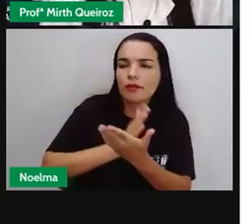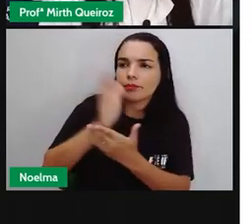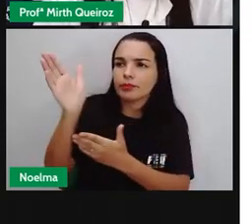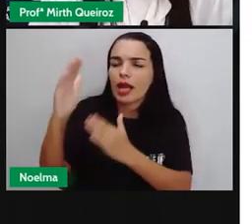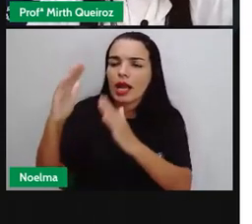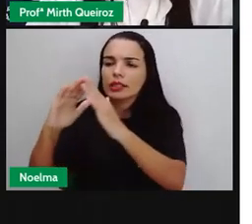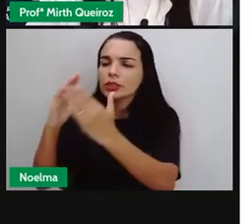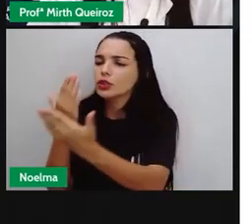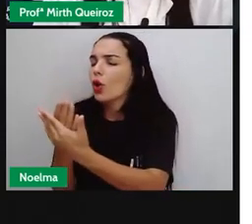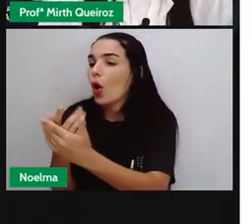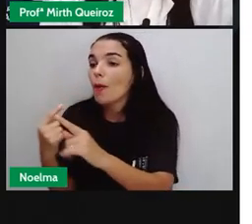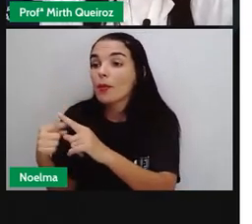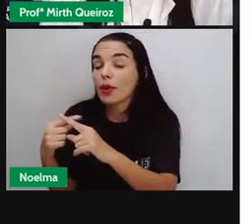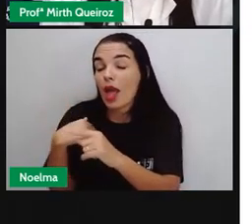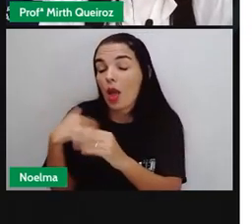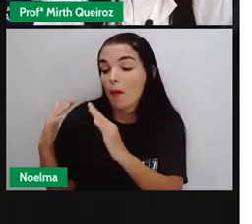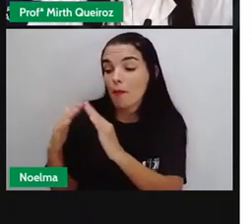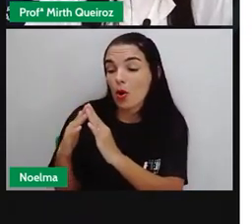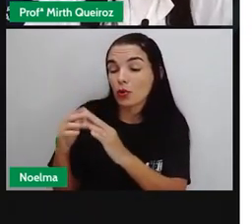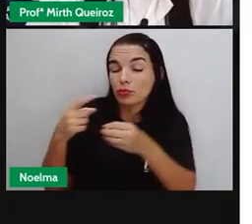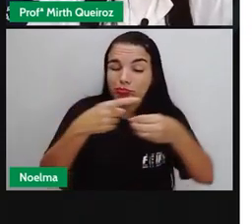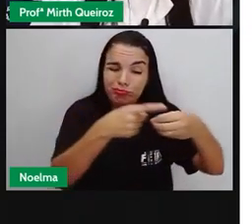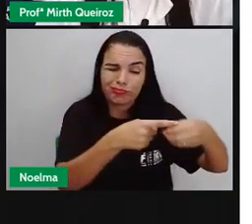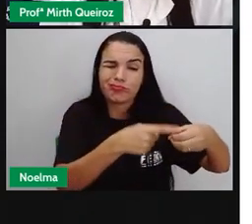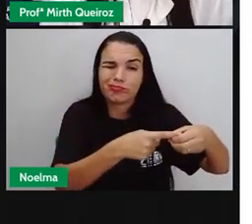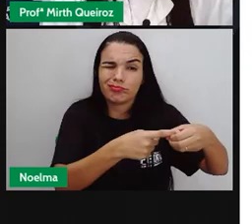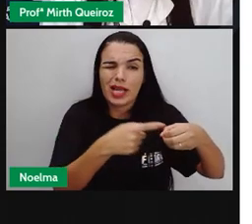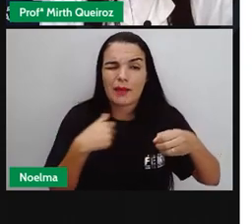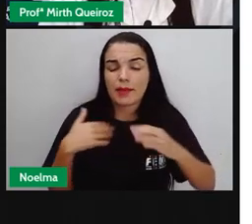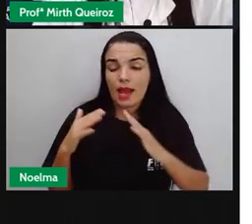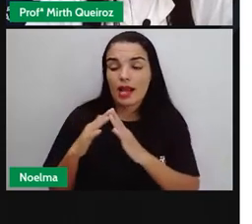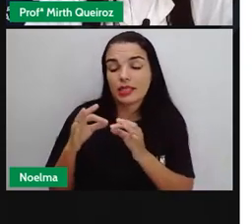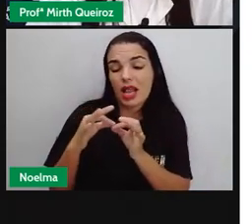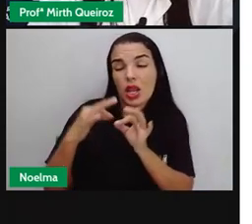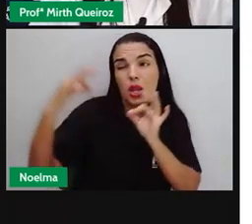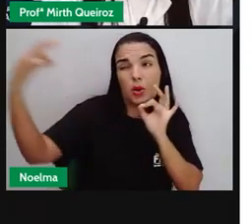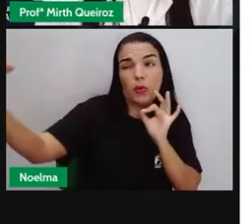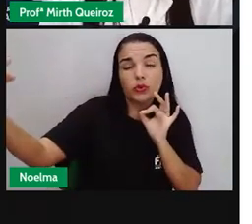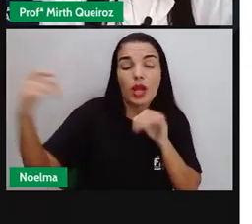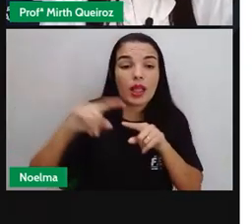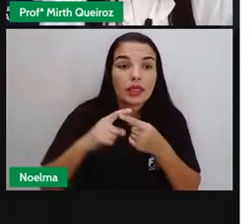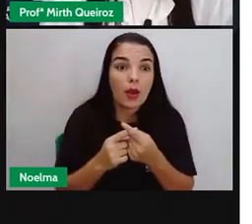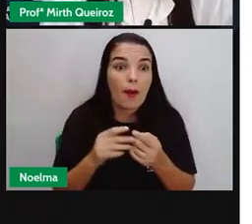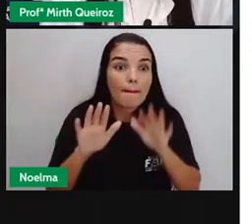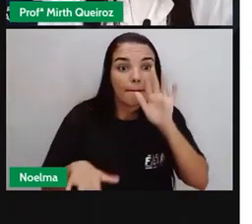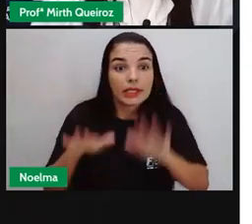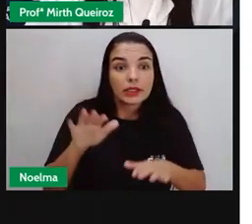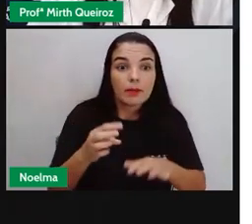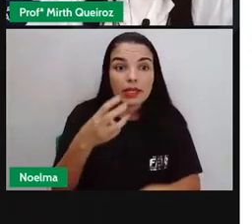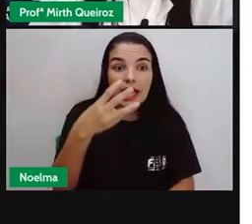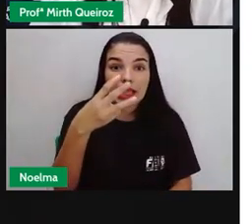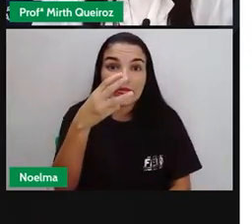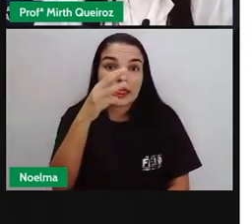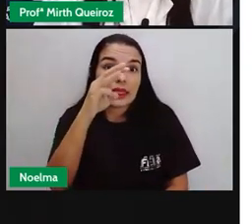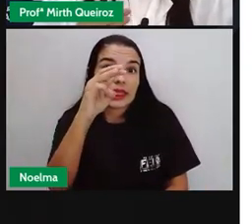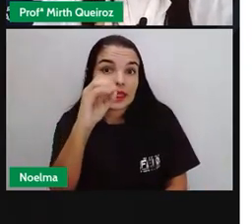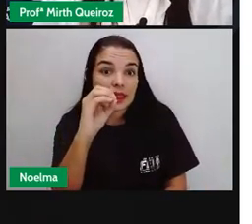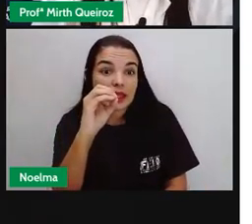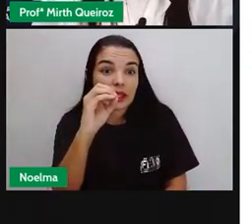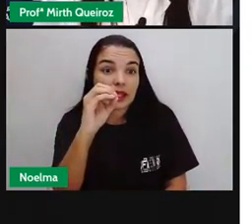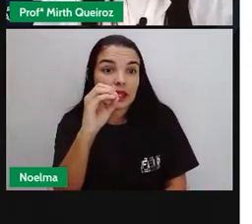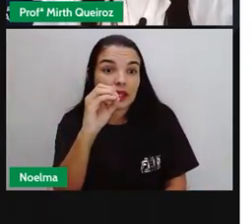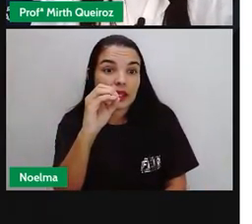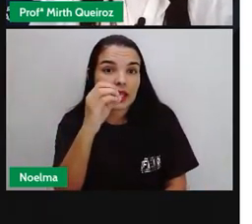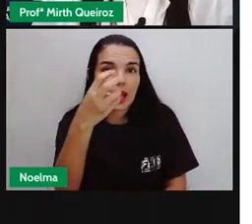escola Porque eu moro no distrito Então minha casa Fica muito longe Da escola Eu gasto Meia hora Meia hora Quantos minutos? Se é